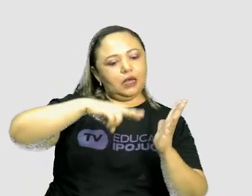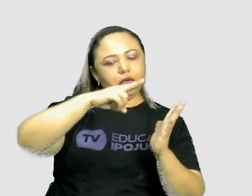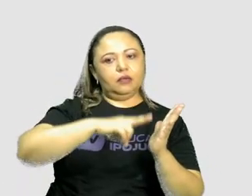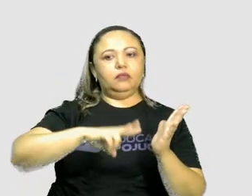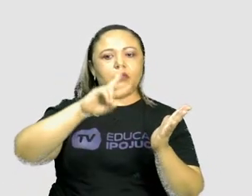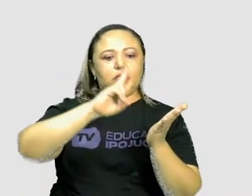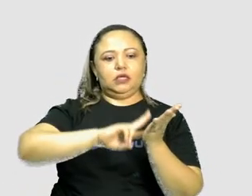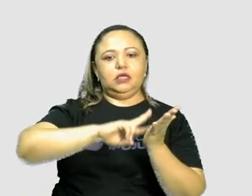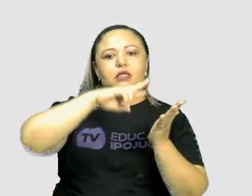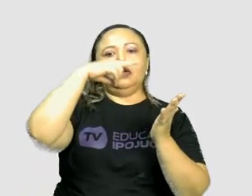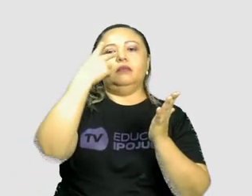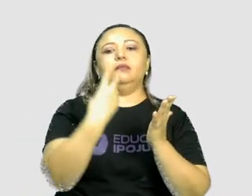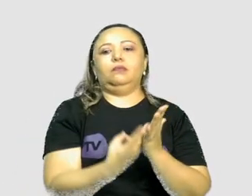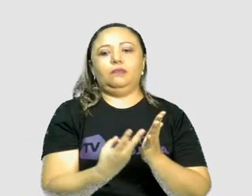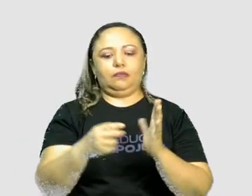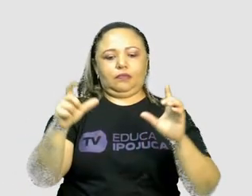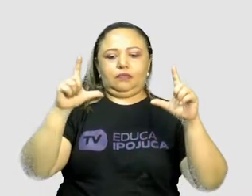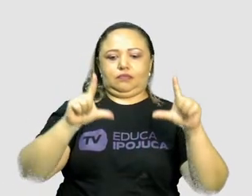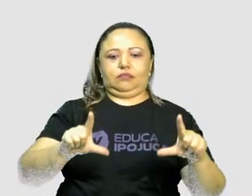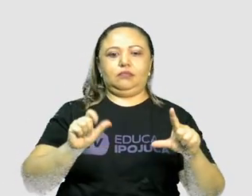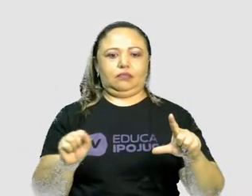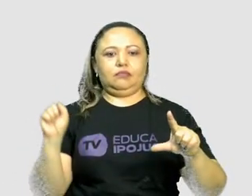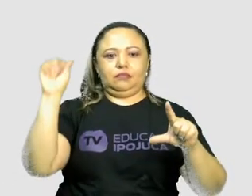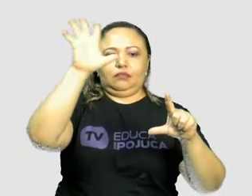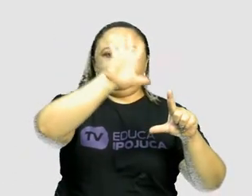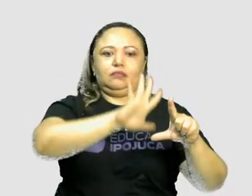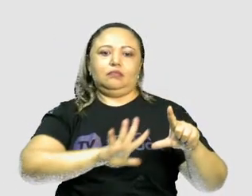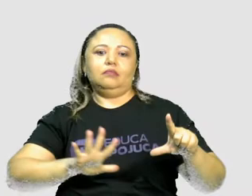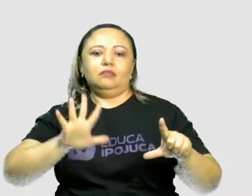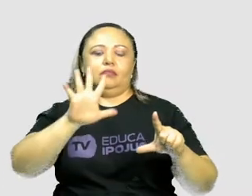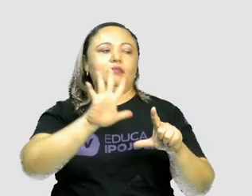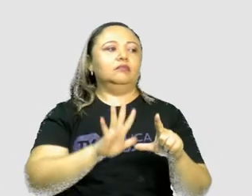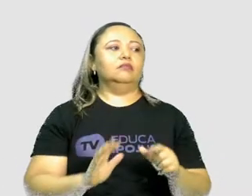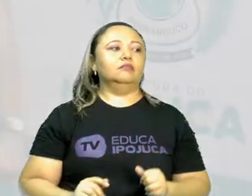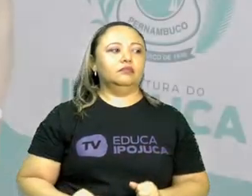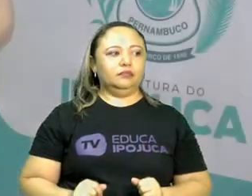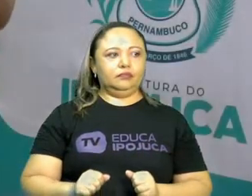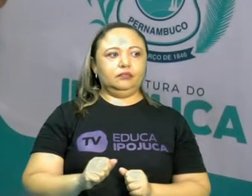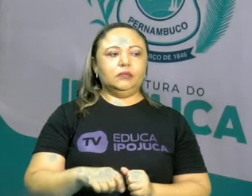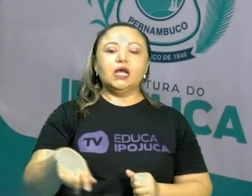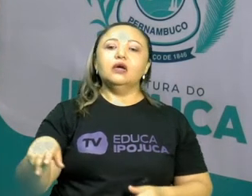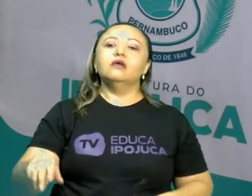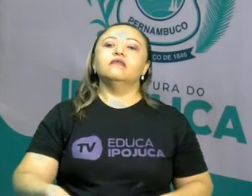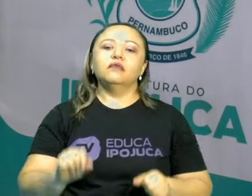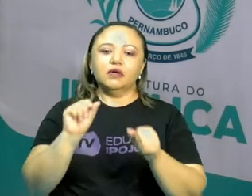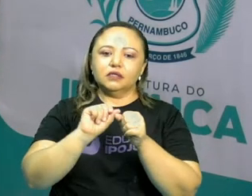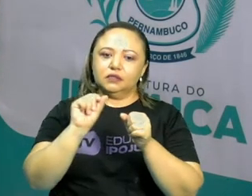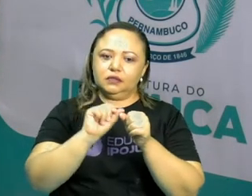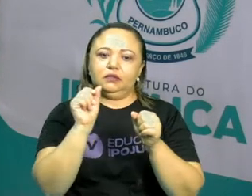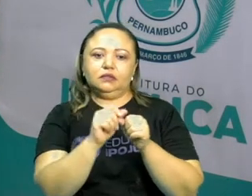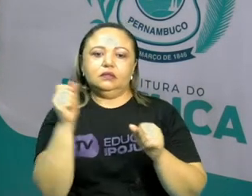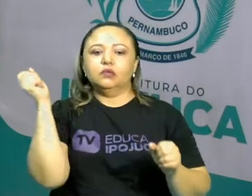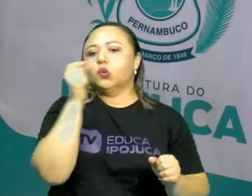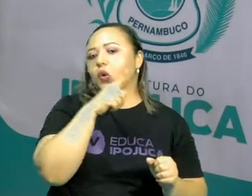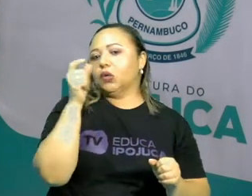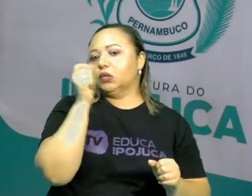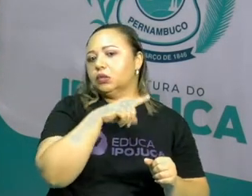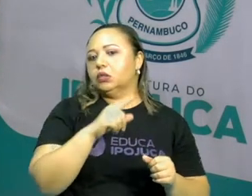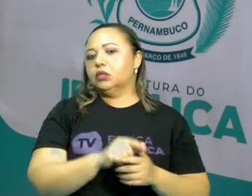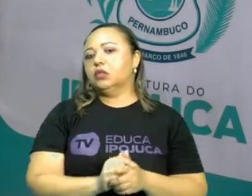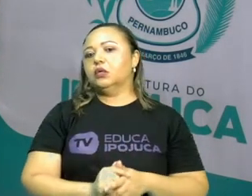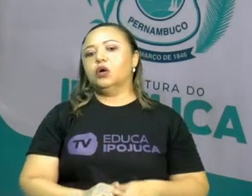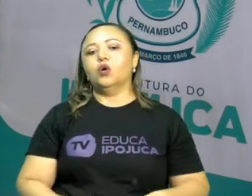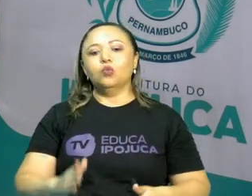específicas deste gênero. Fazer uma crítica utilizando o humor, ok? Lembre-se que na charge, esse humor, esse